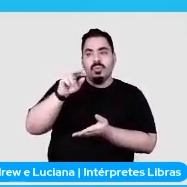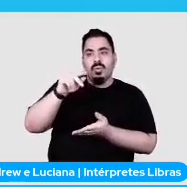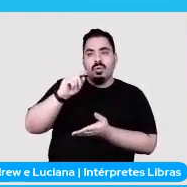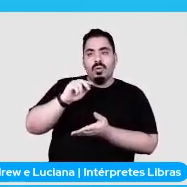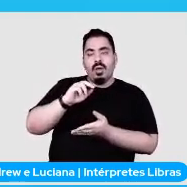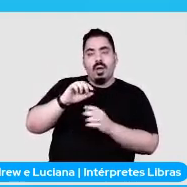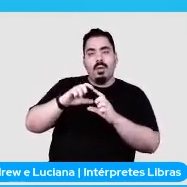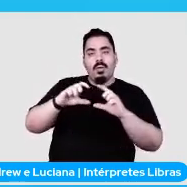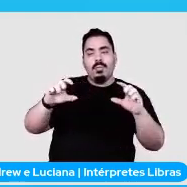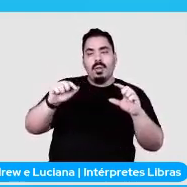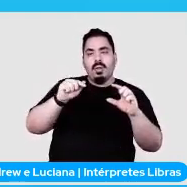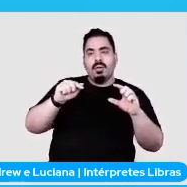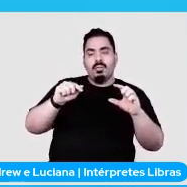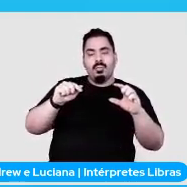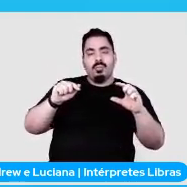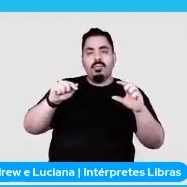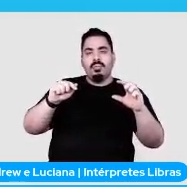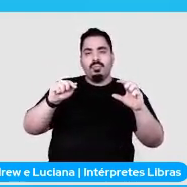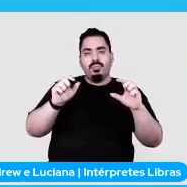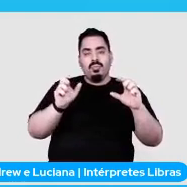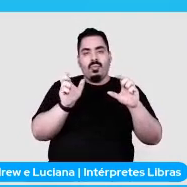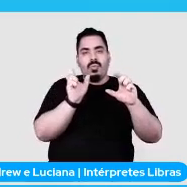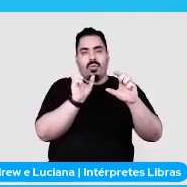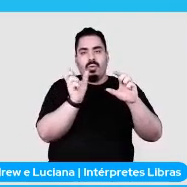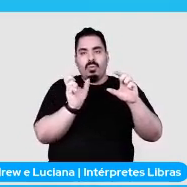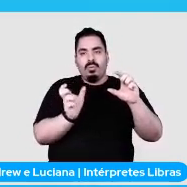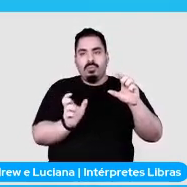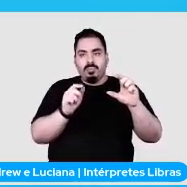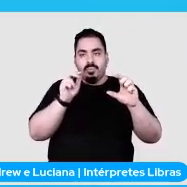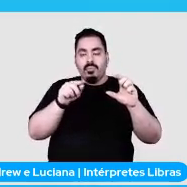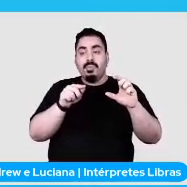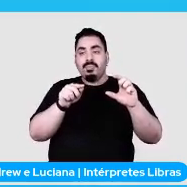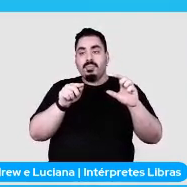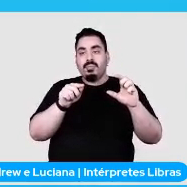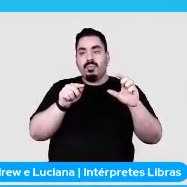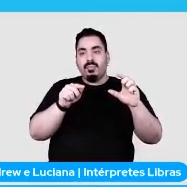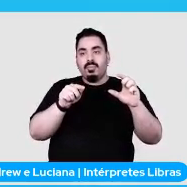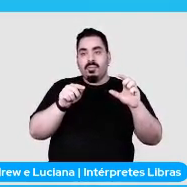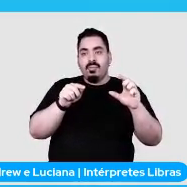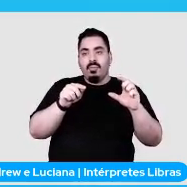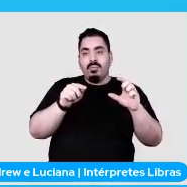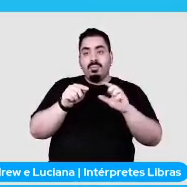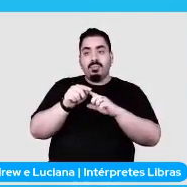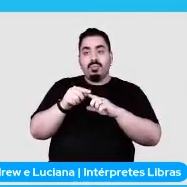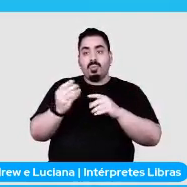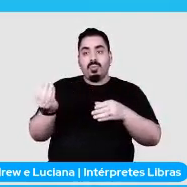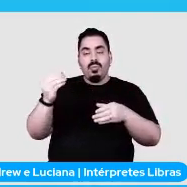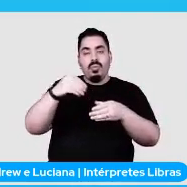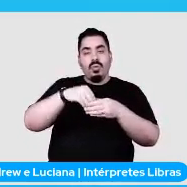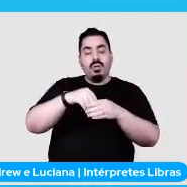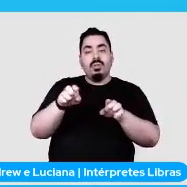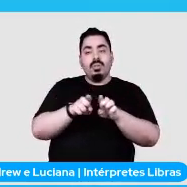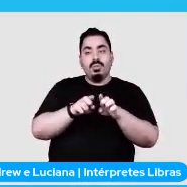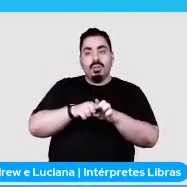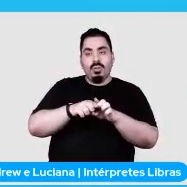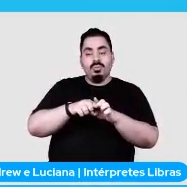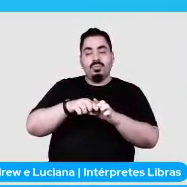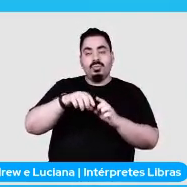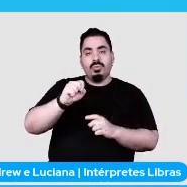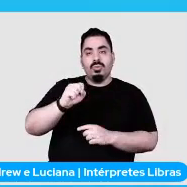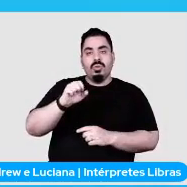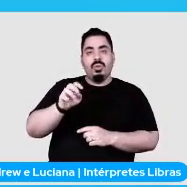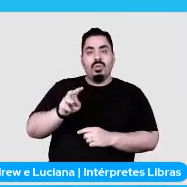do spider moon e eu adiciono ele ao switch de text para actions que falharam no caso.